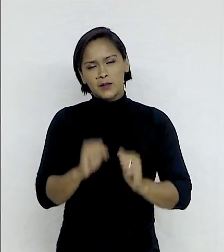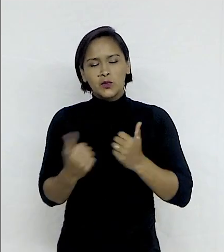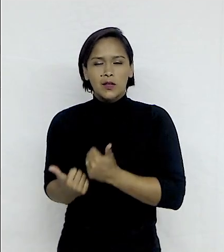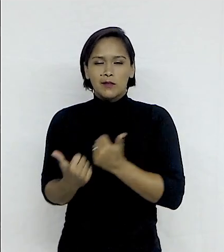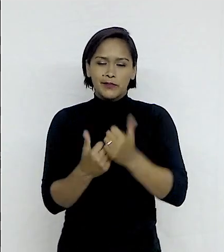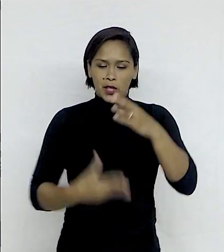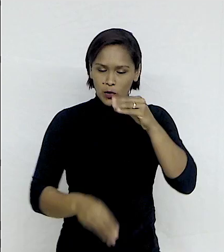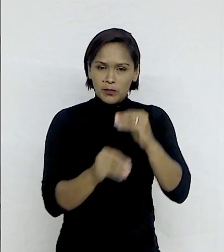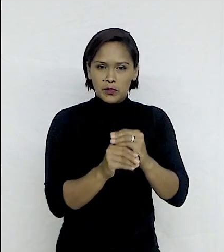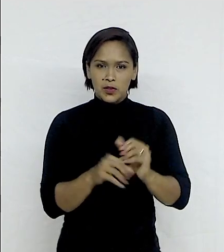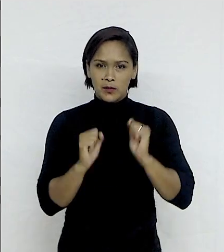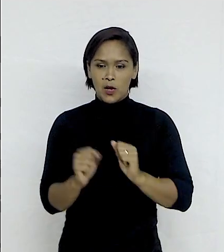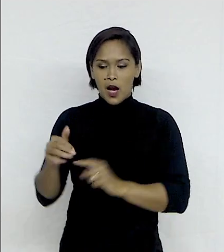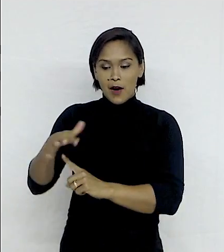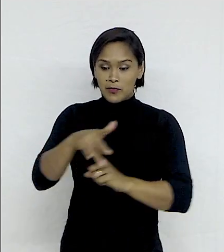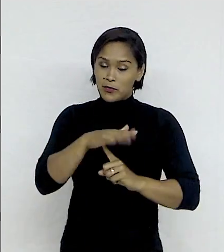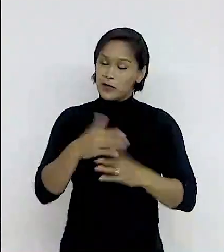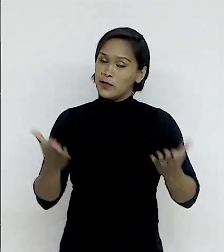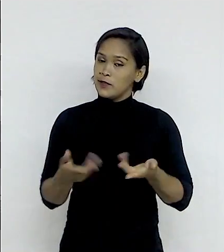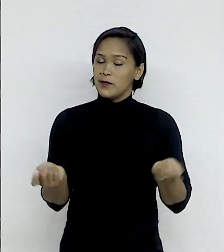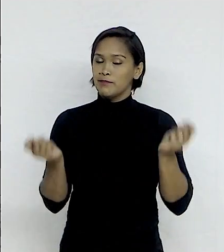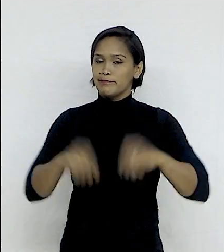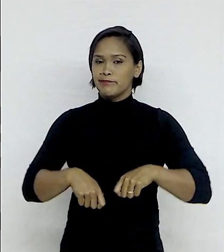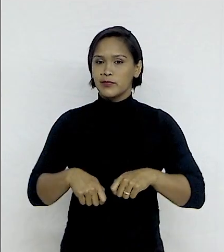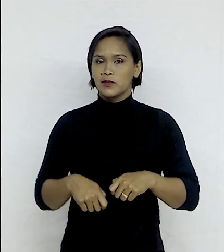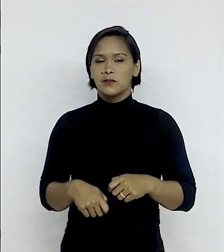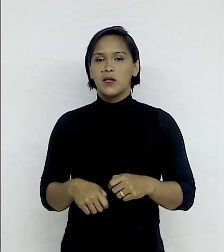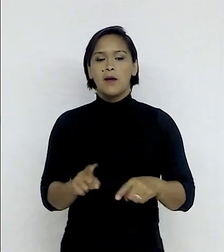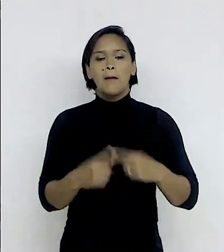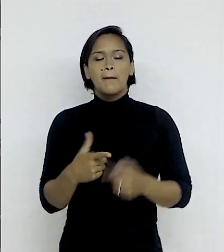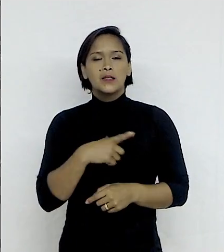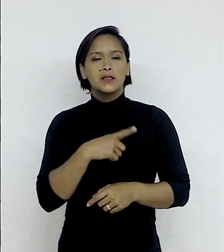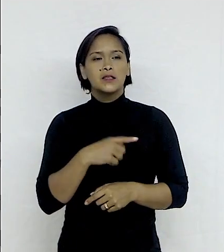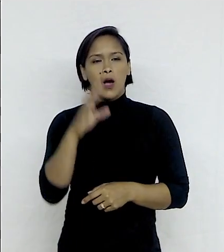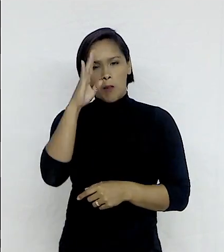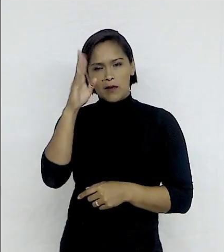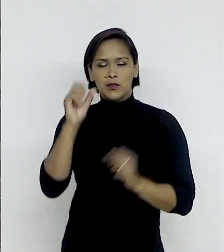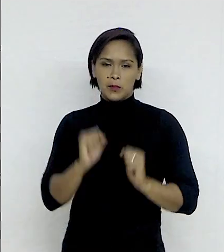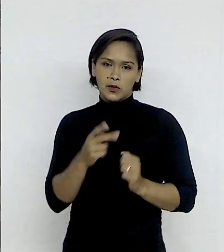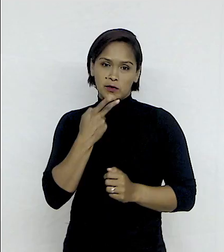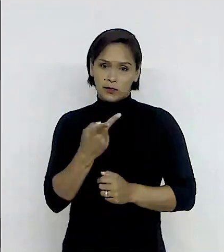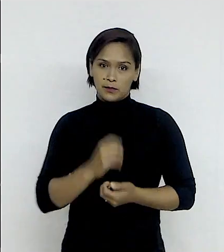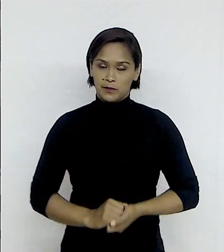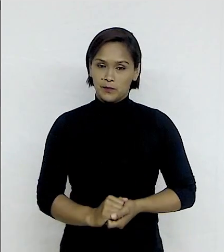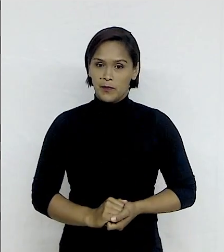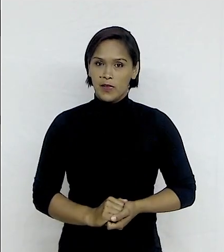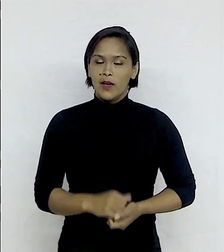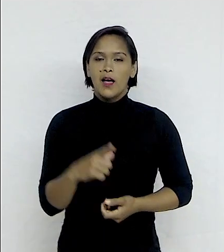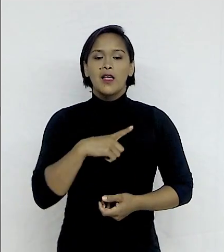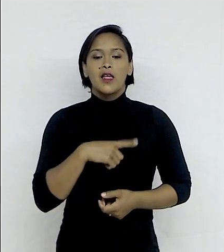impossibilidade de realização de feiras agora. Mas, enfim, se houver alguma reflexão... Nós temos aqui um